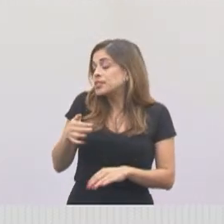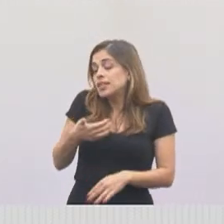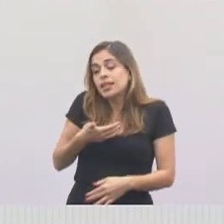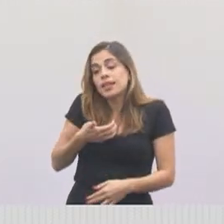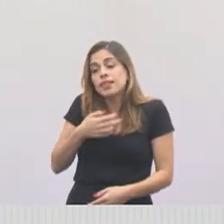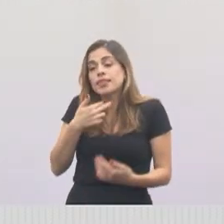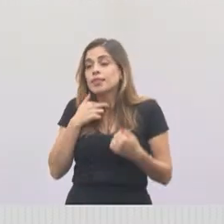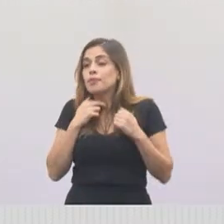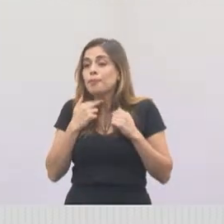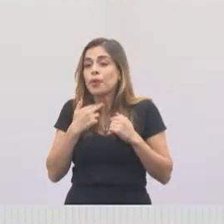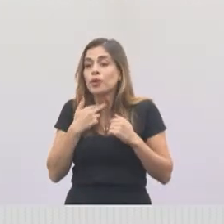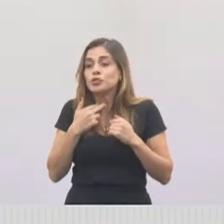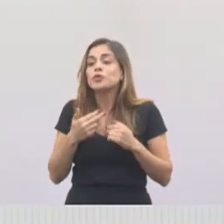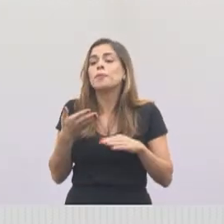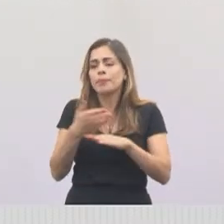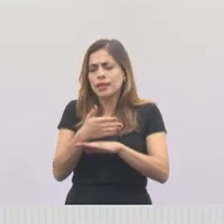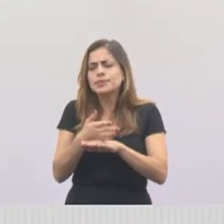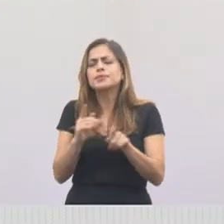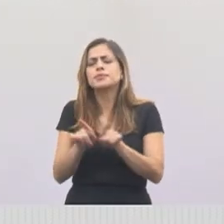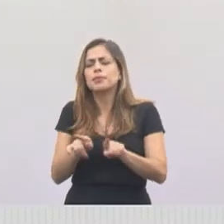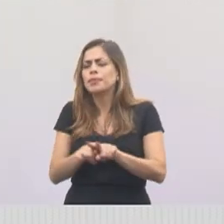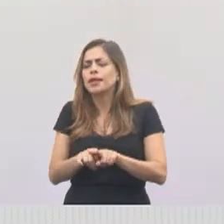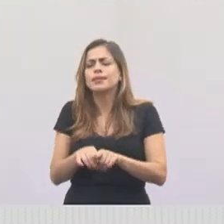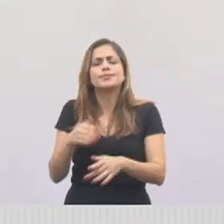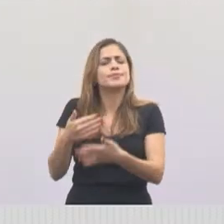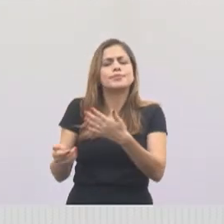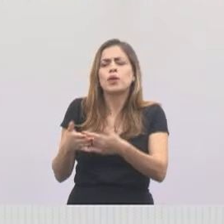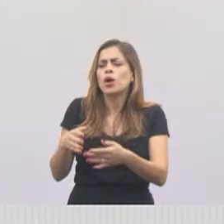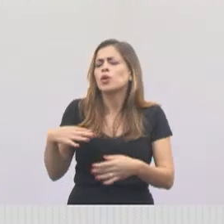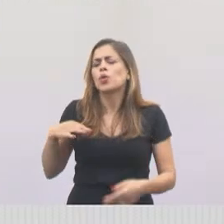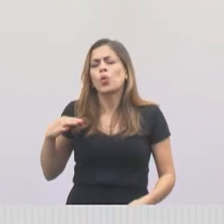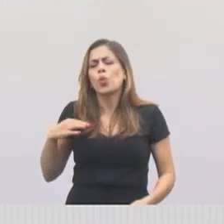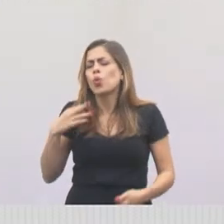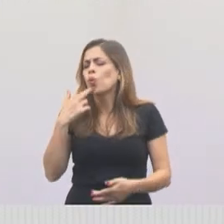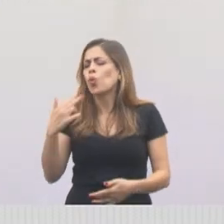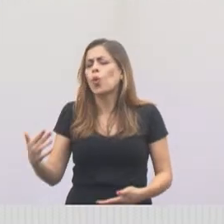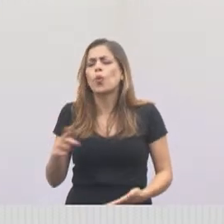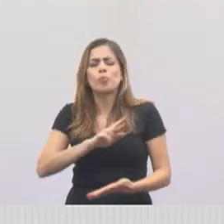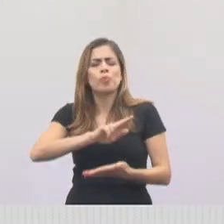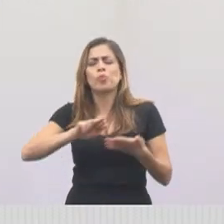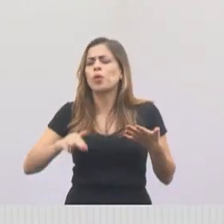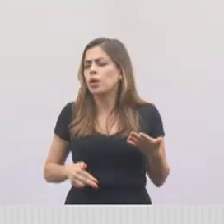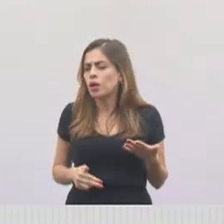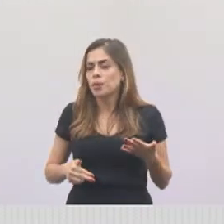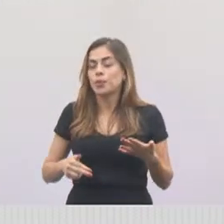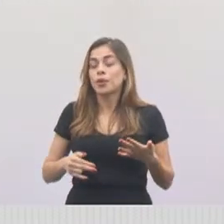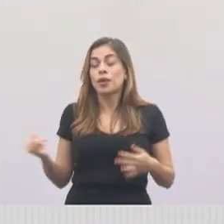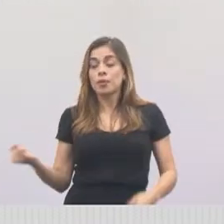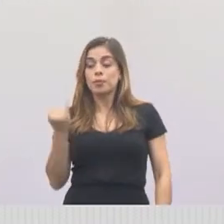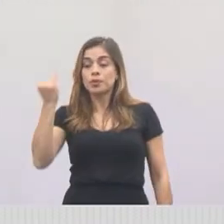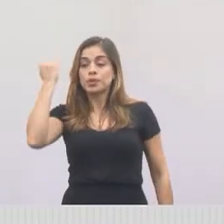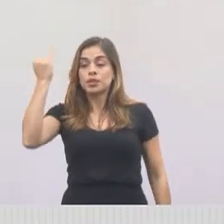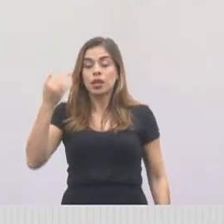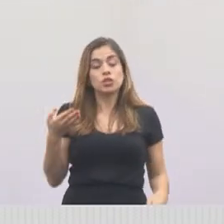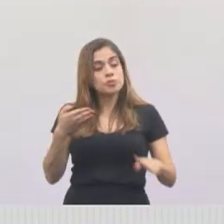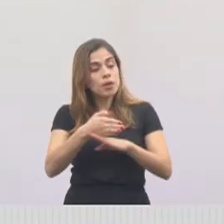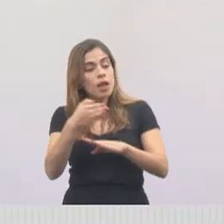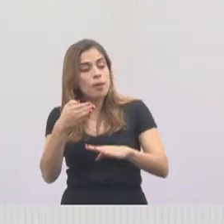camisa verde, vá e participe também. O importante é estar presente, conscientizando a pessoa